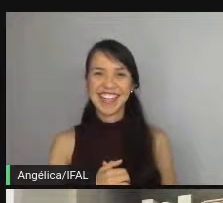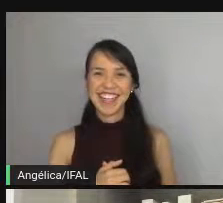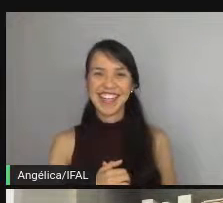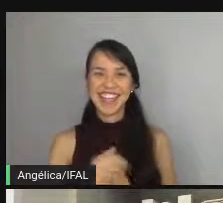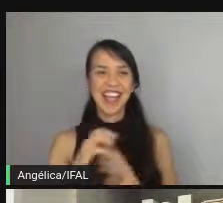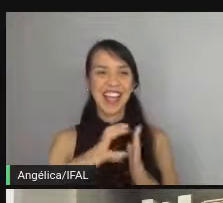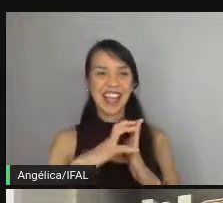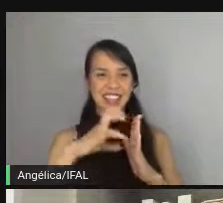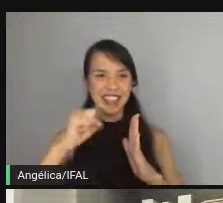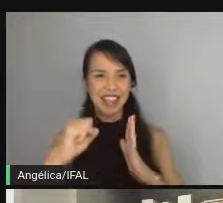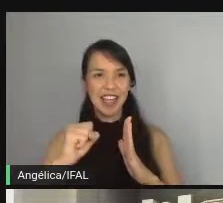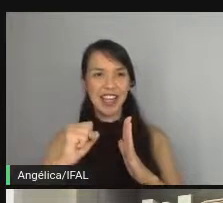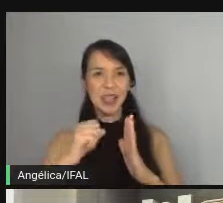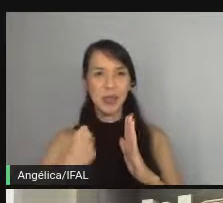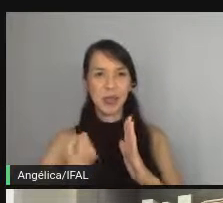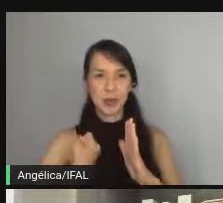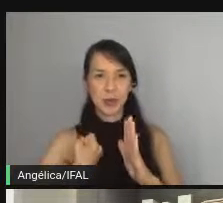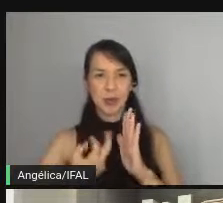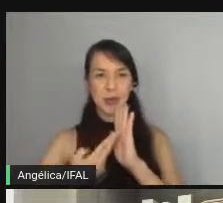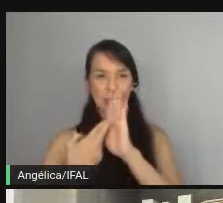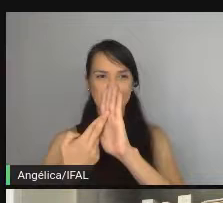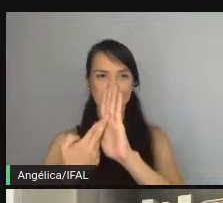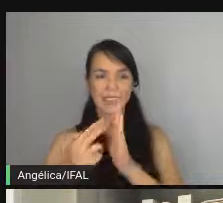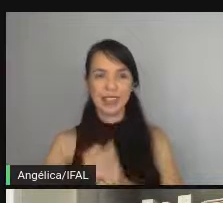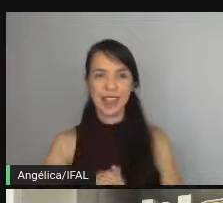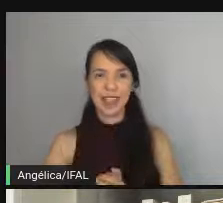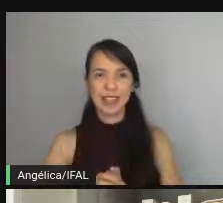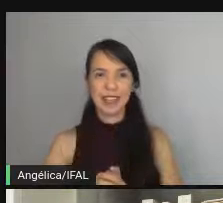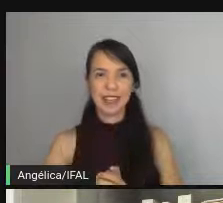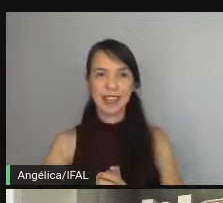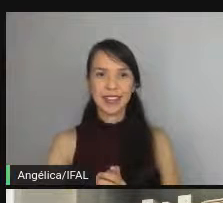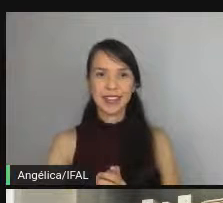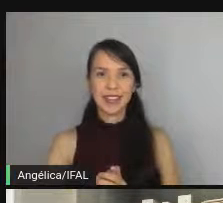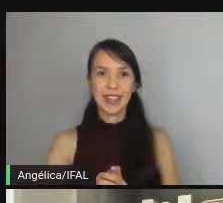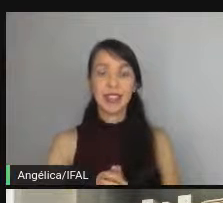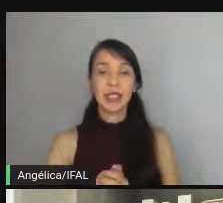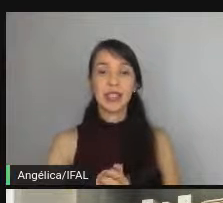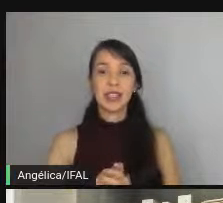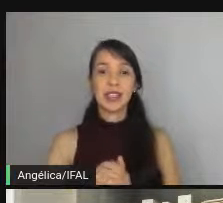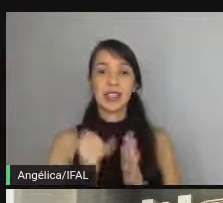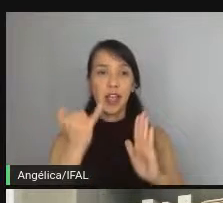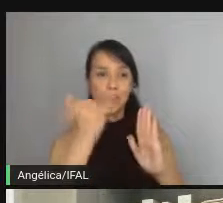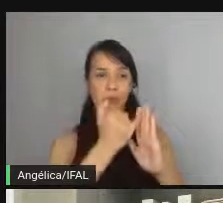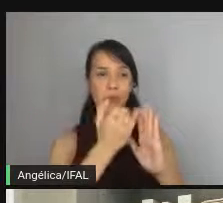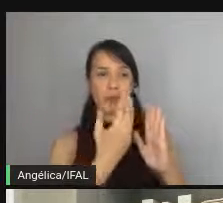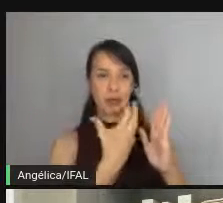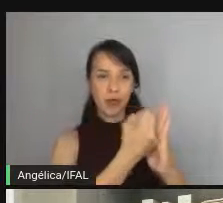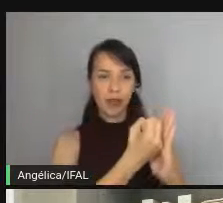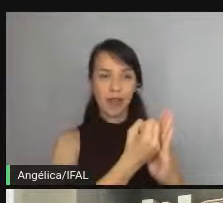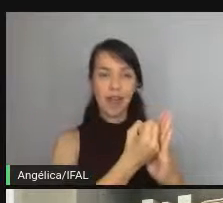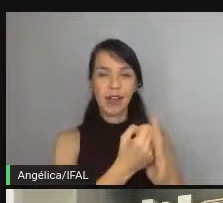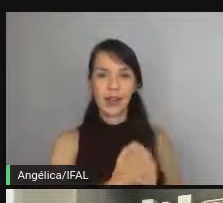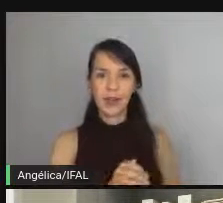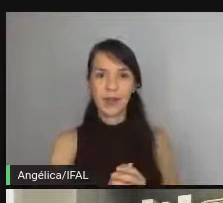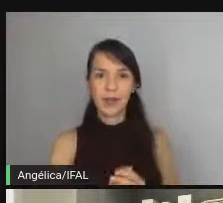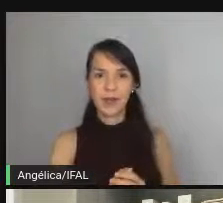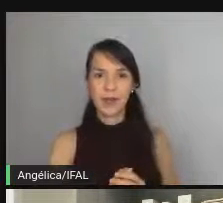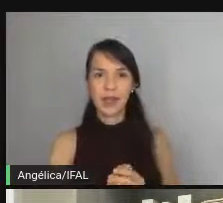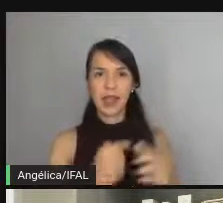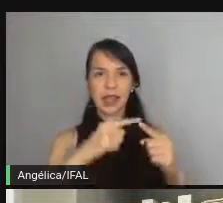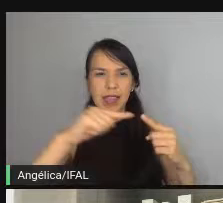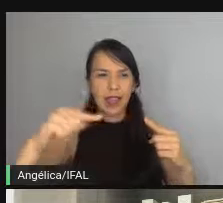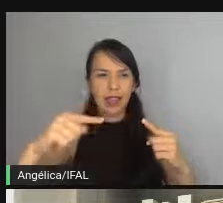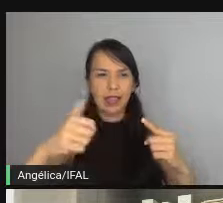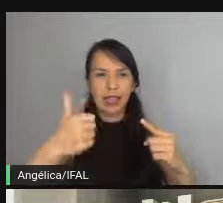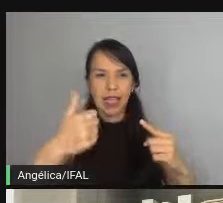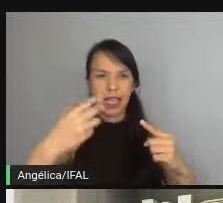extrair o resultado do do que foi gravado aqui lembre-se que a gente ainda nem chamou o reino perfeito perfeito